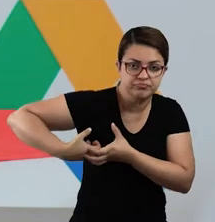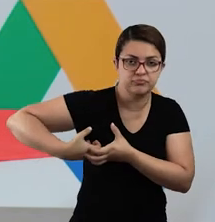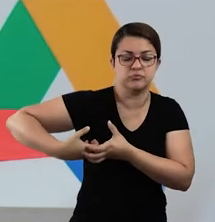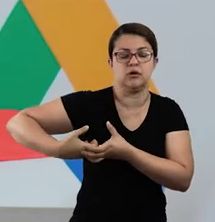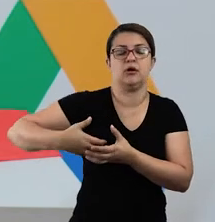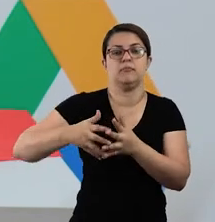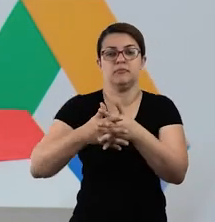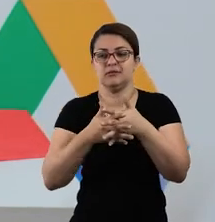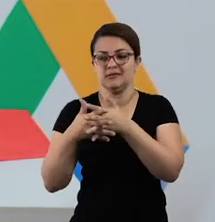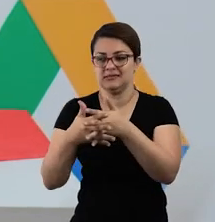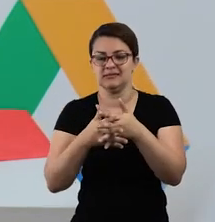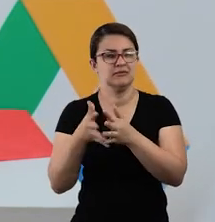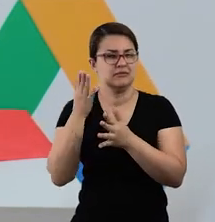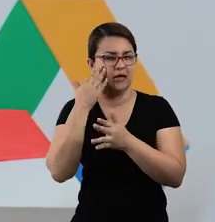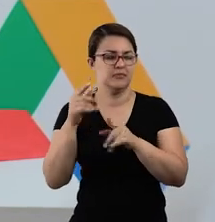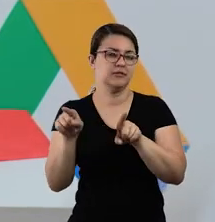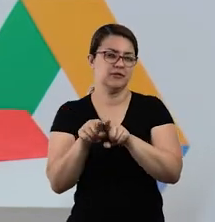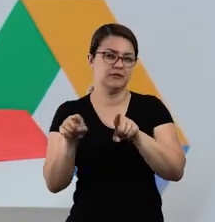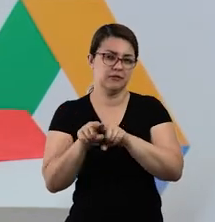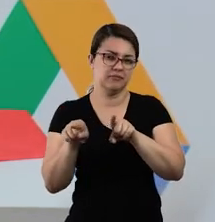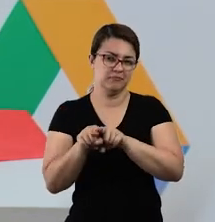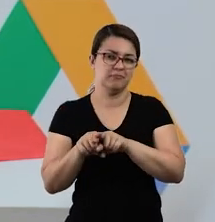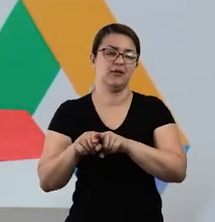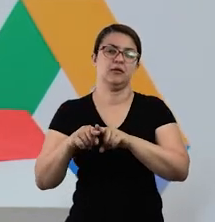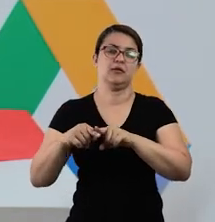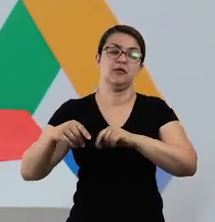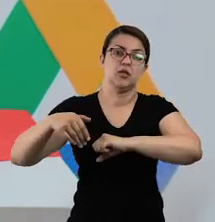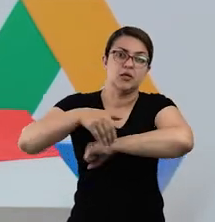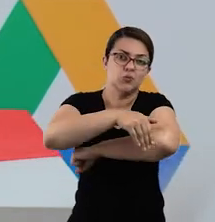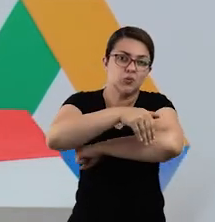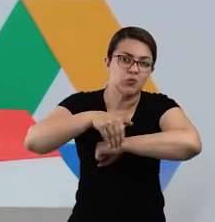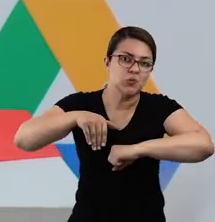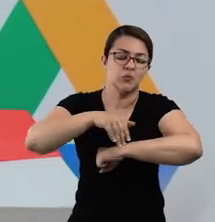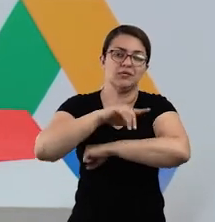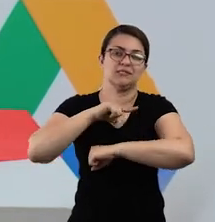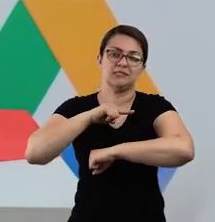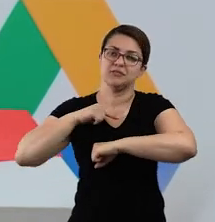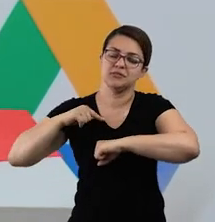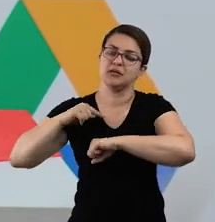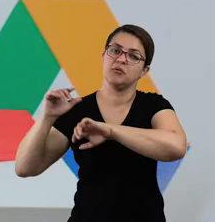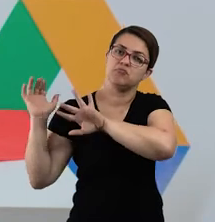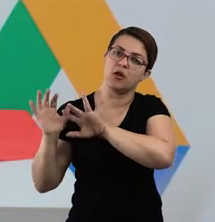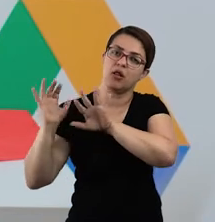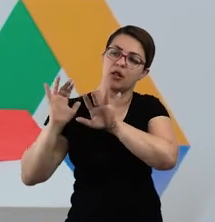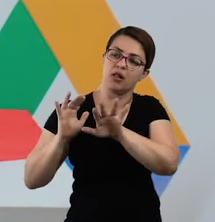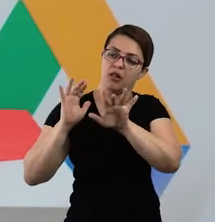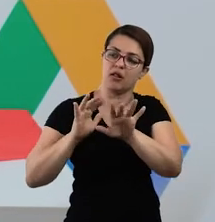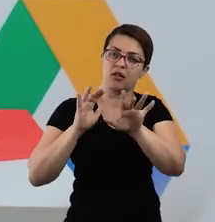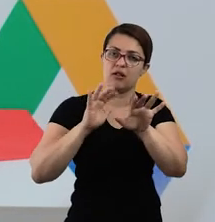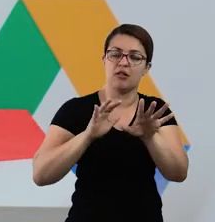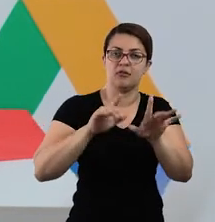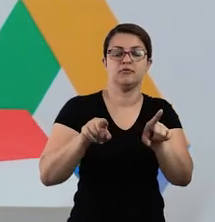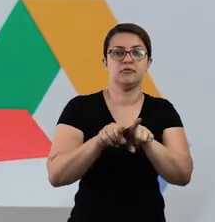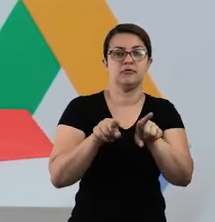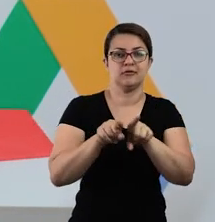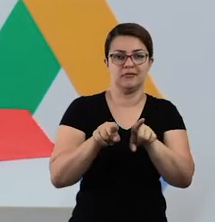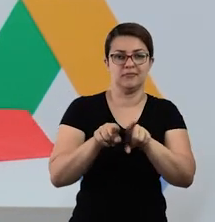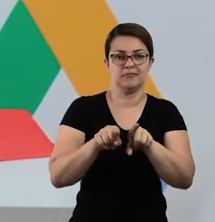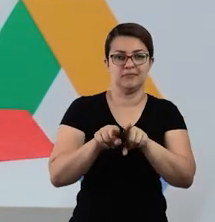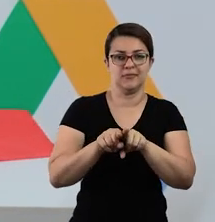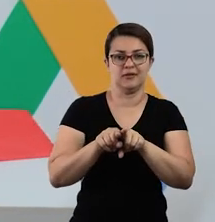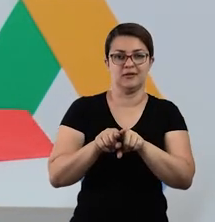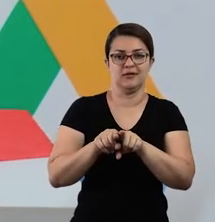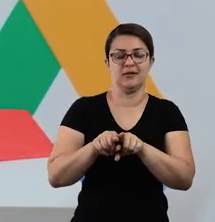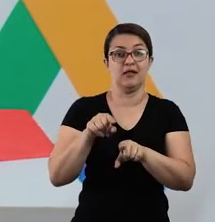Também é o dia que tem os desfiles, aqueles desfiles belíssimos. E também é comemorado esse feriado no Canadá e também em algumas ilhas do